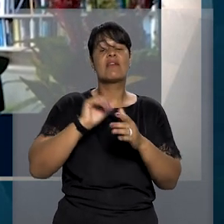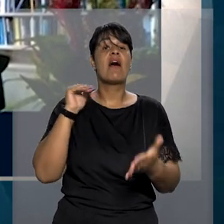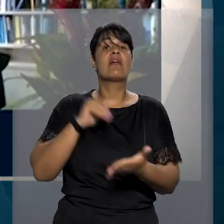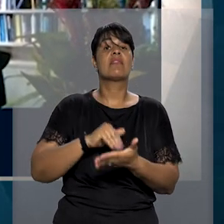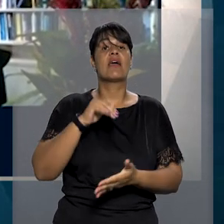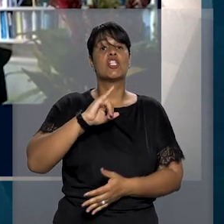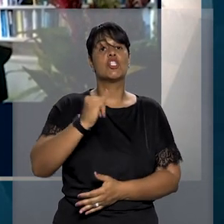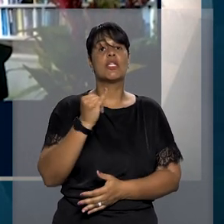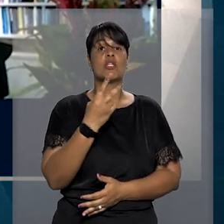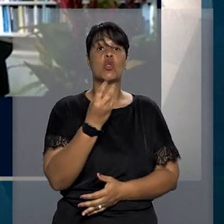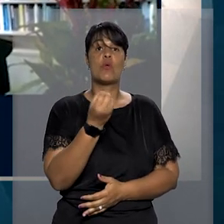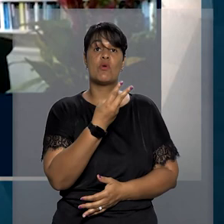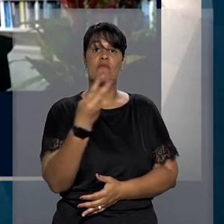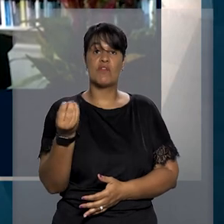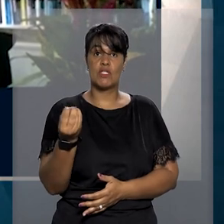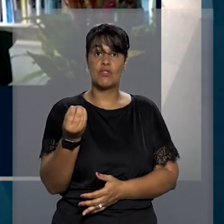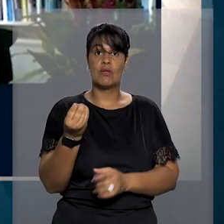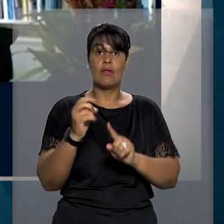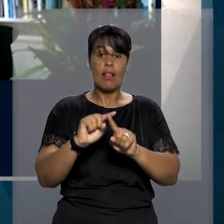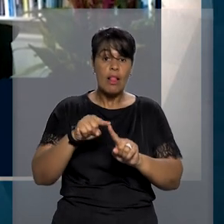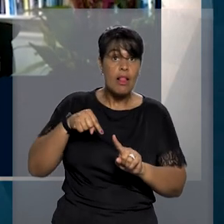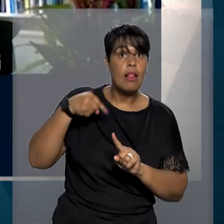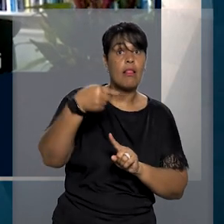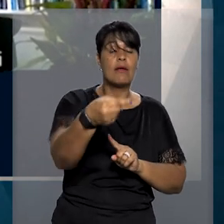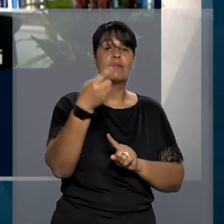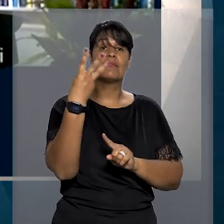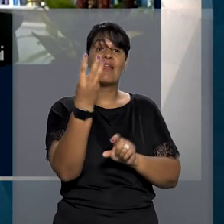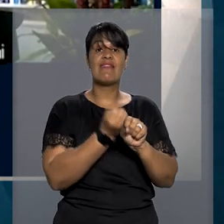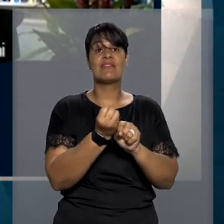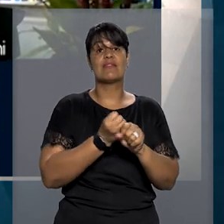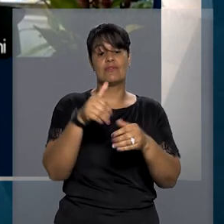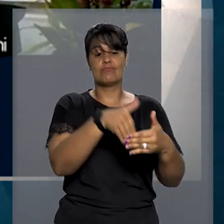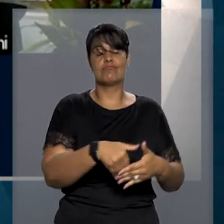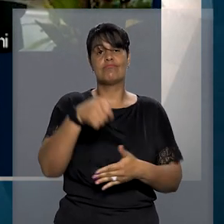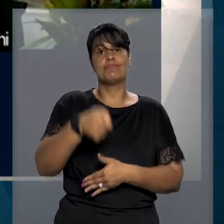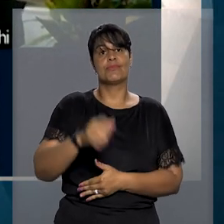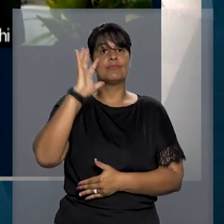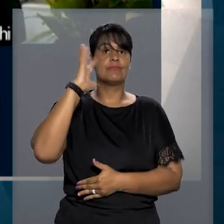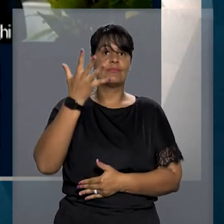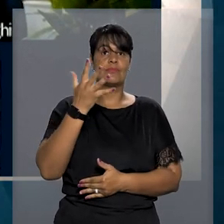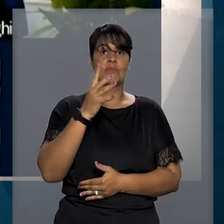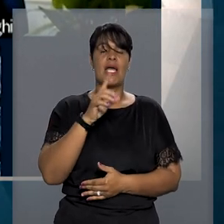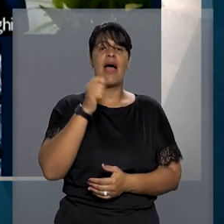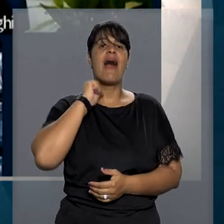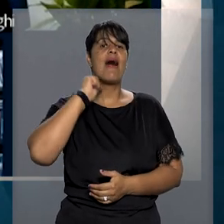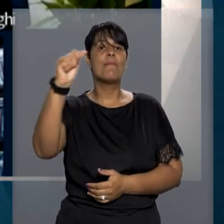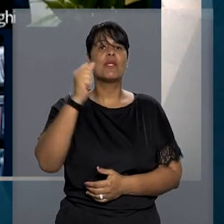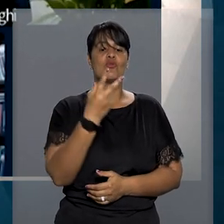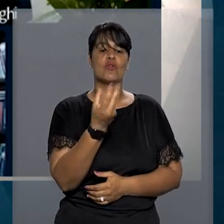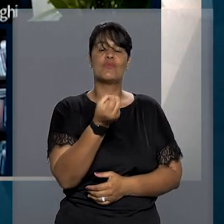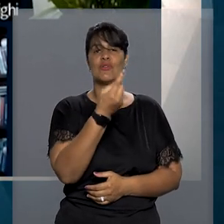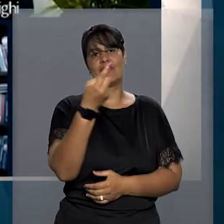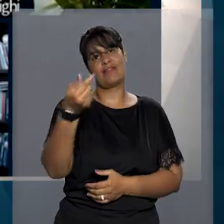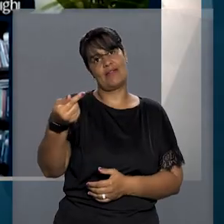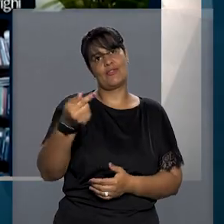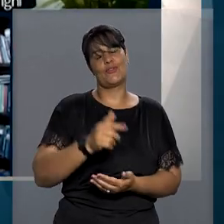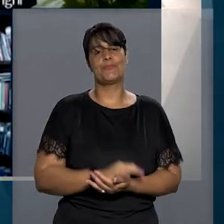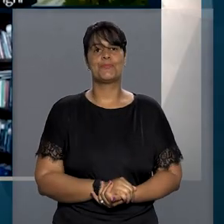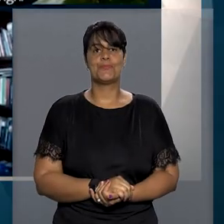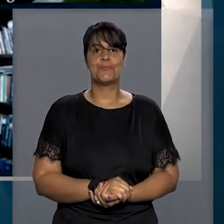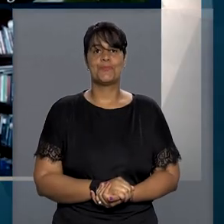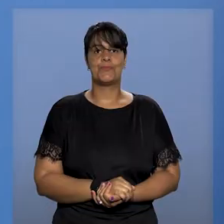até janeiro de 2020, mais de três anos depois do acórdão recorrido, datado de abril de